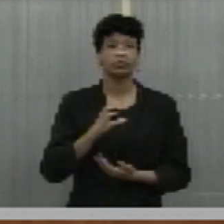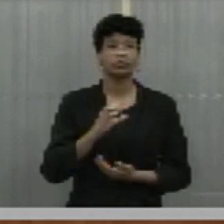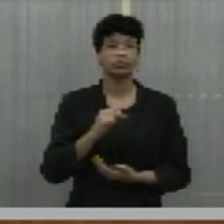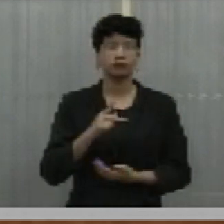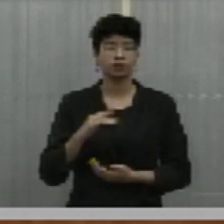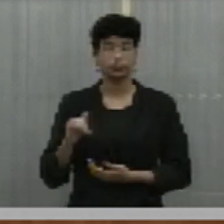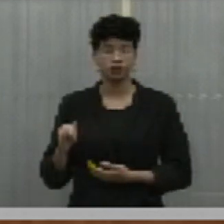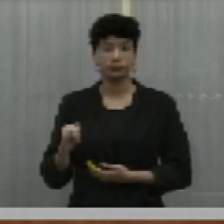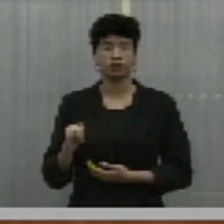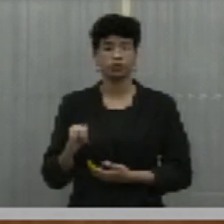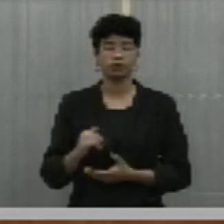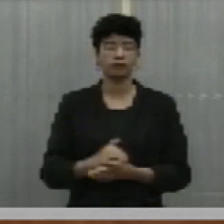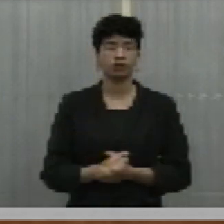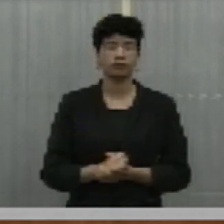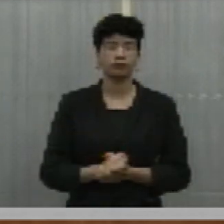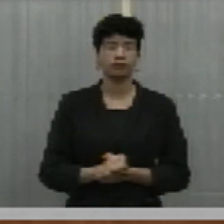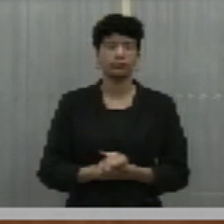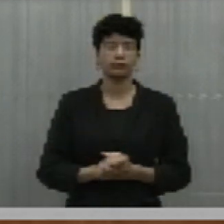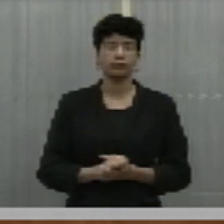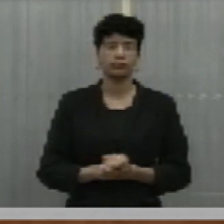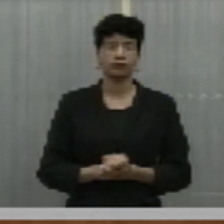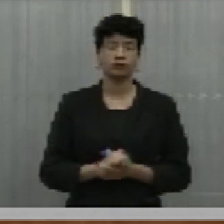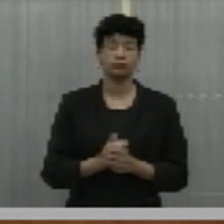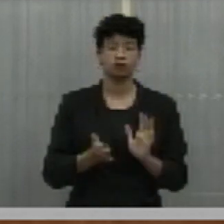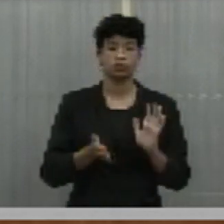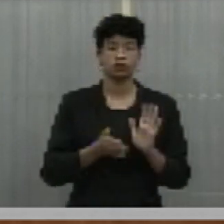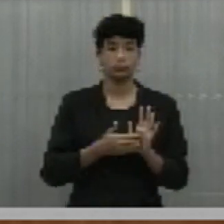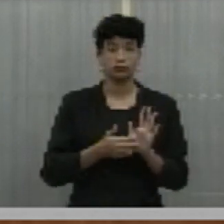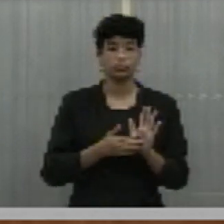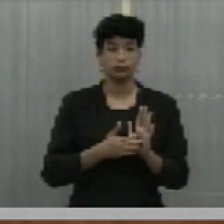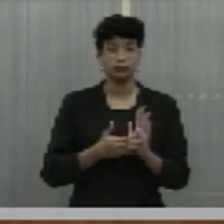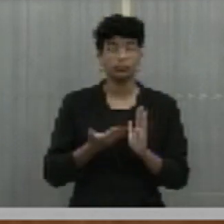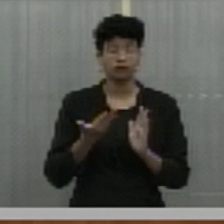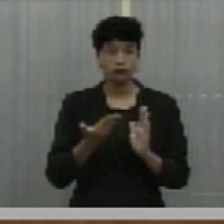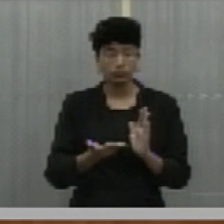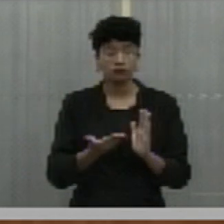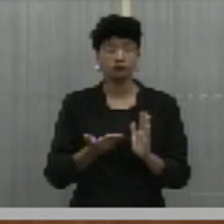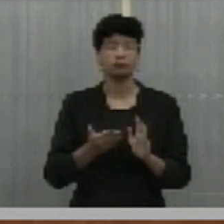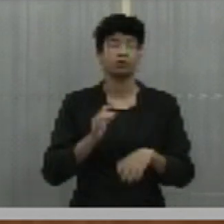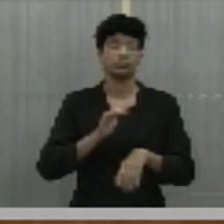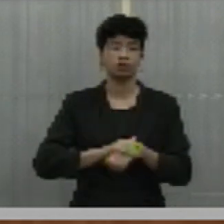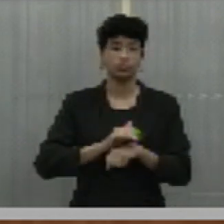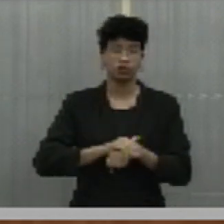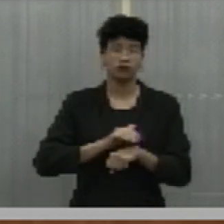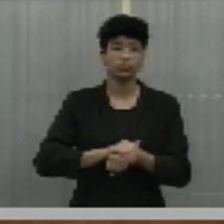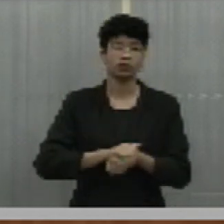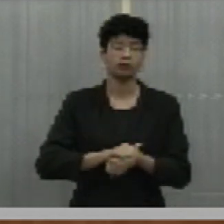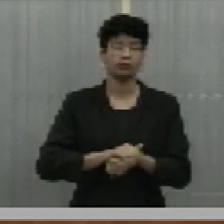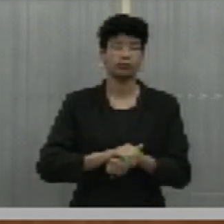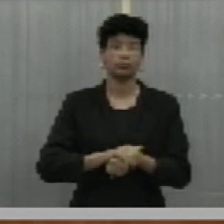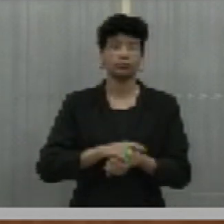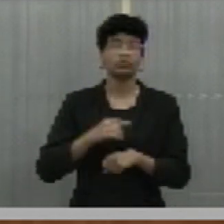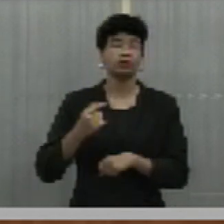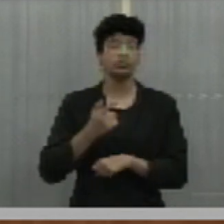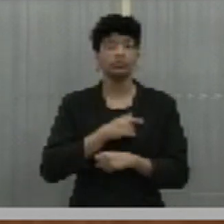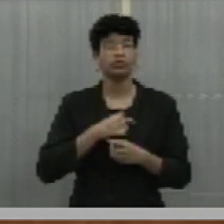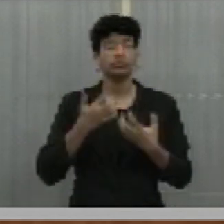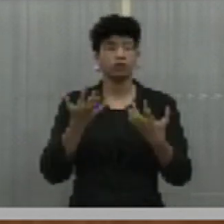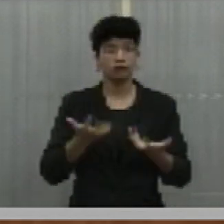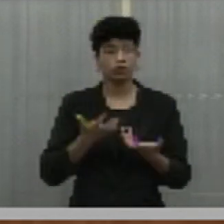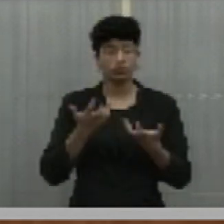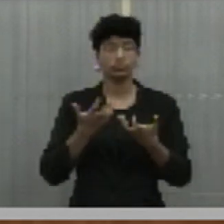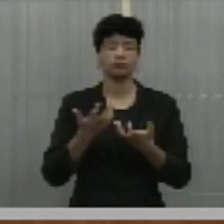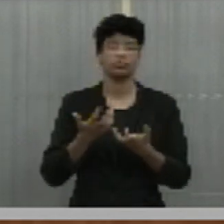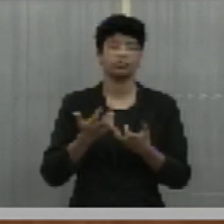CPI que foi proposta por V. Exª e que nós tivemos, fizemos questão de instalar